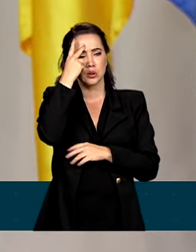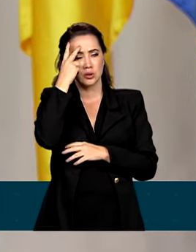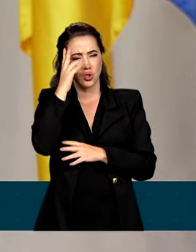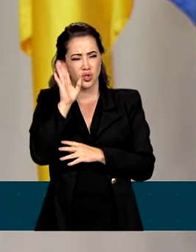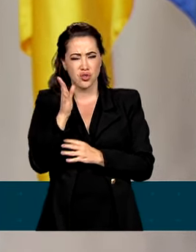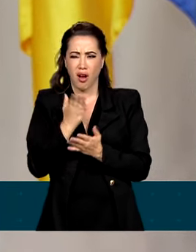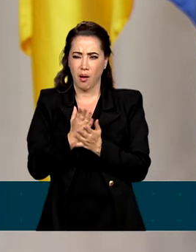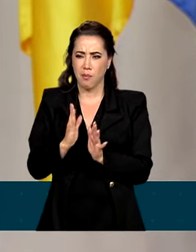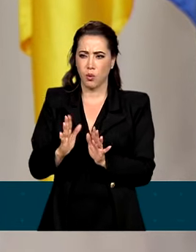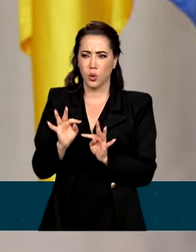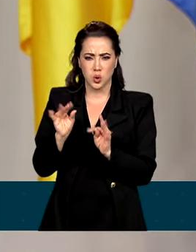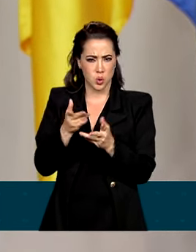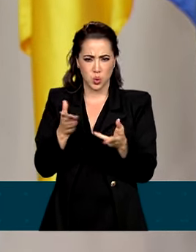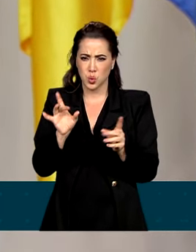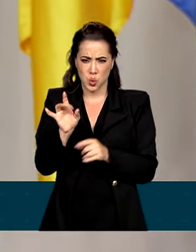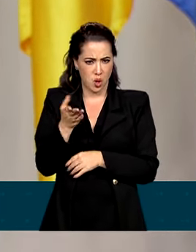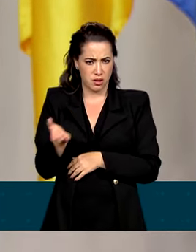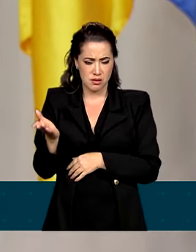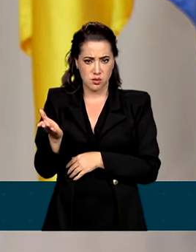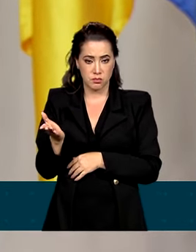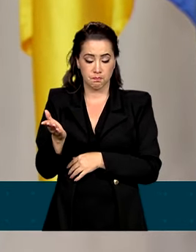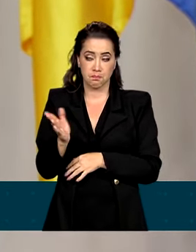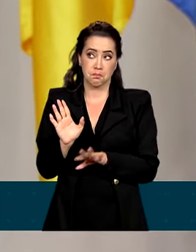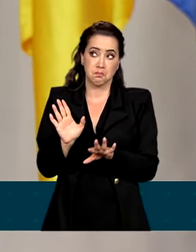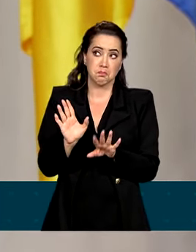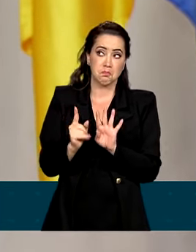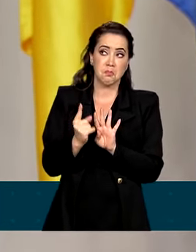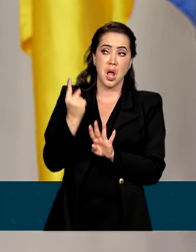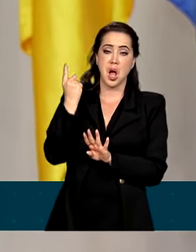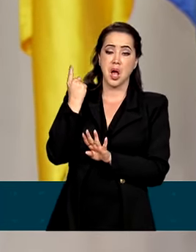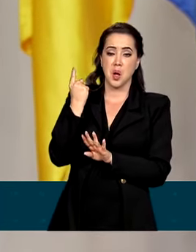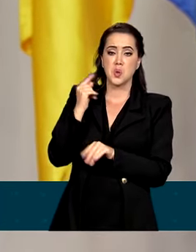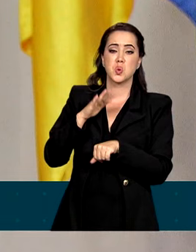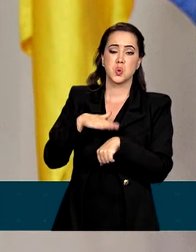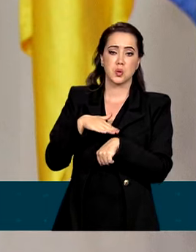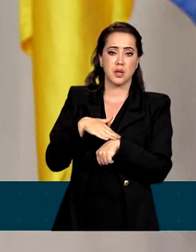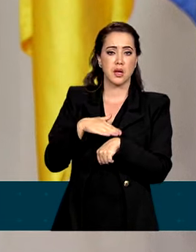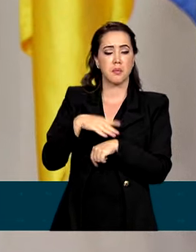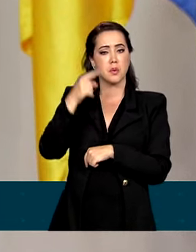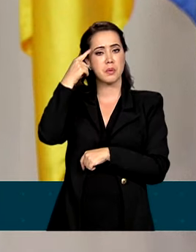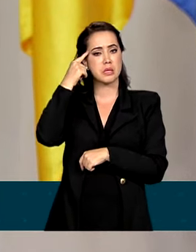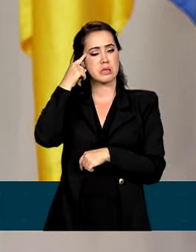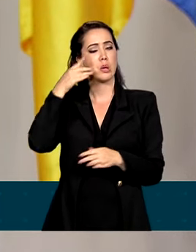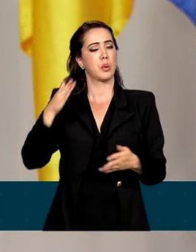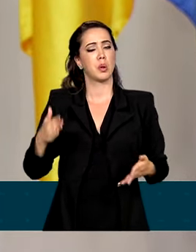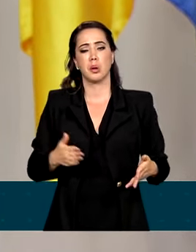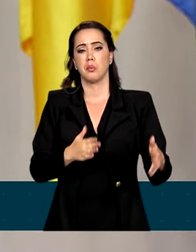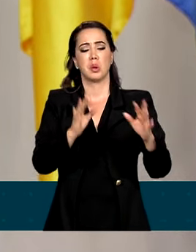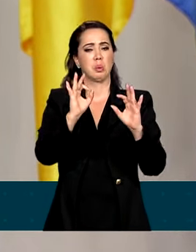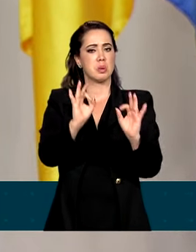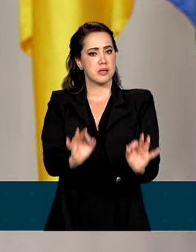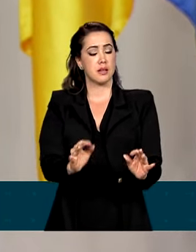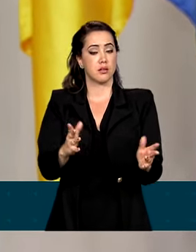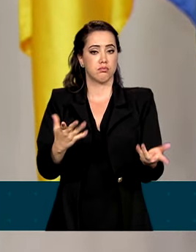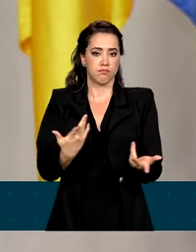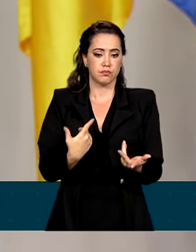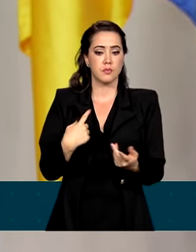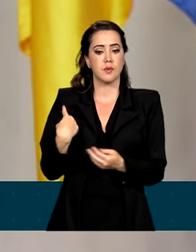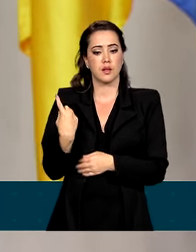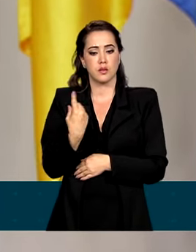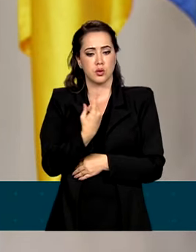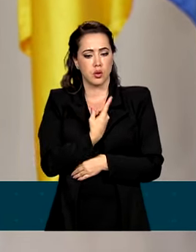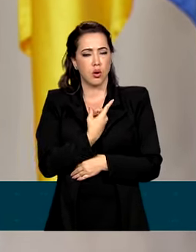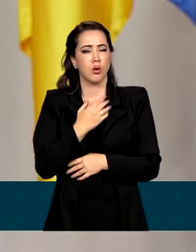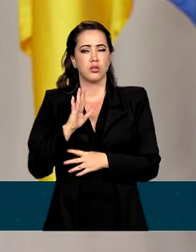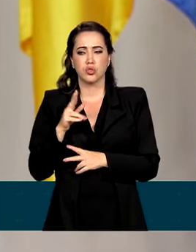mesmo? Houve um tempo que talvez pensássemos que a história caminhava em direção determinada. E há aqueles de nós cuja